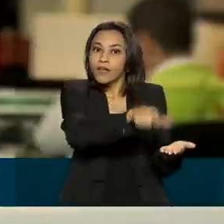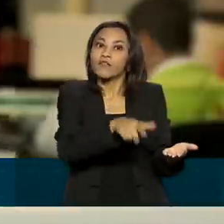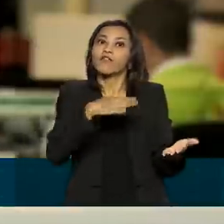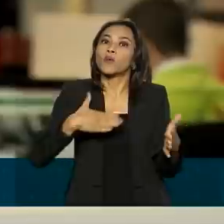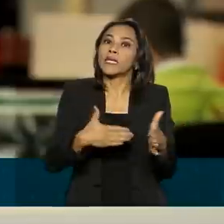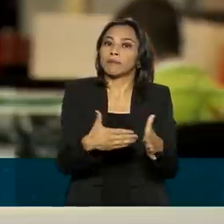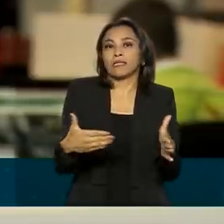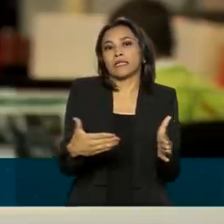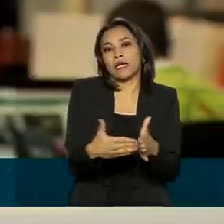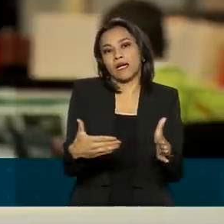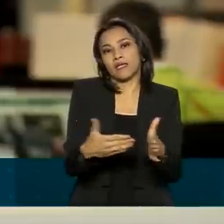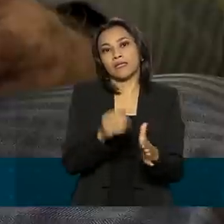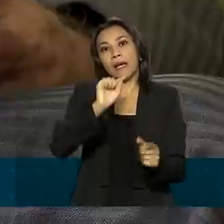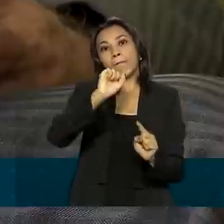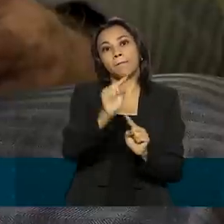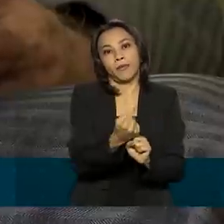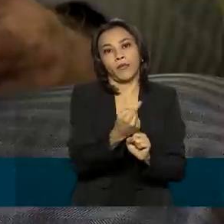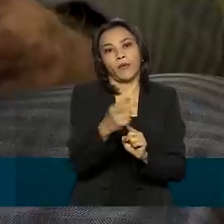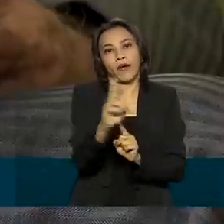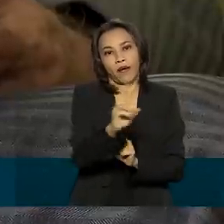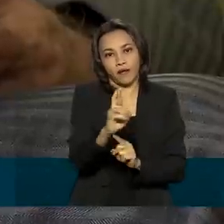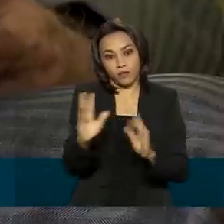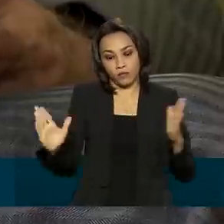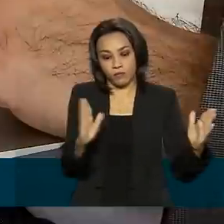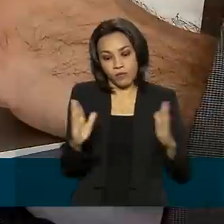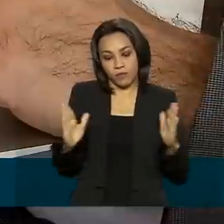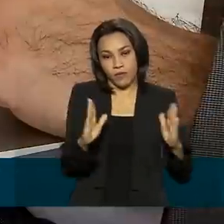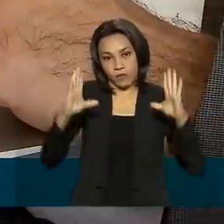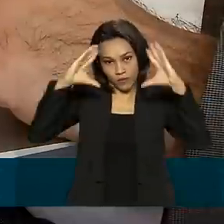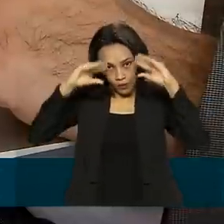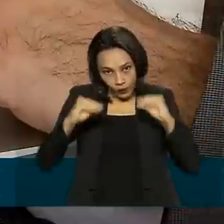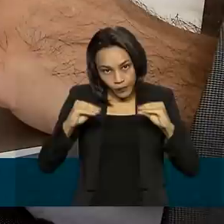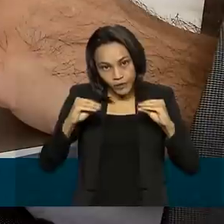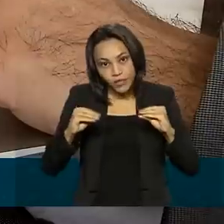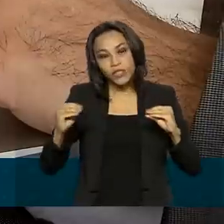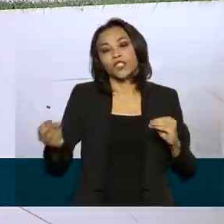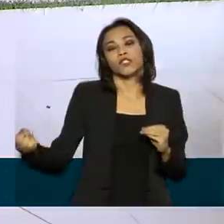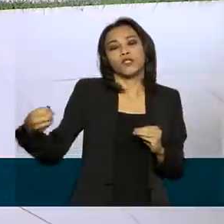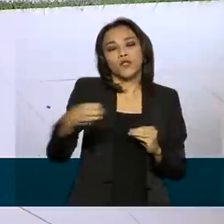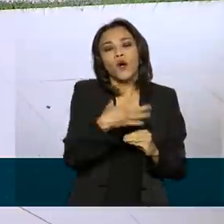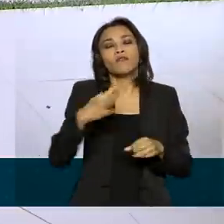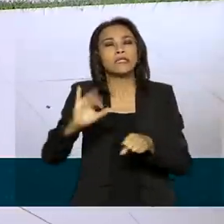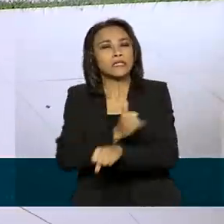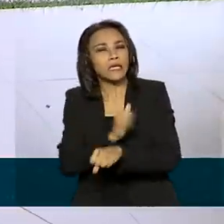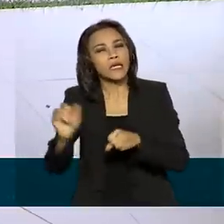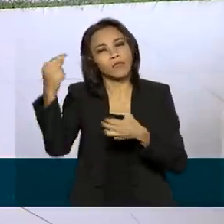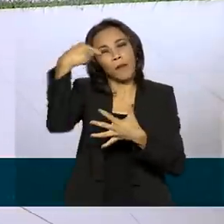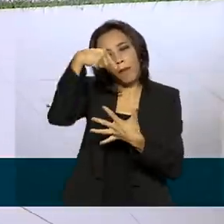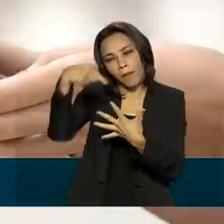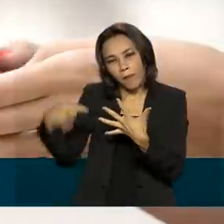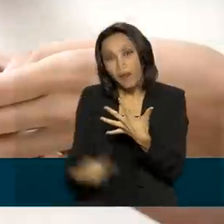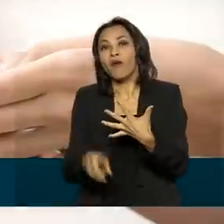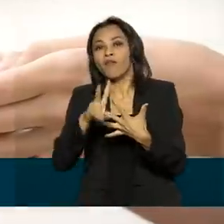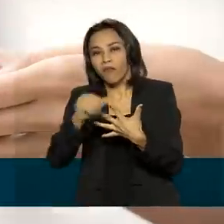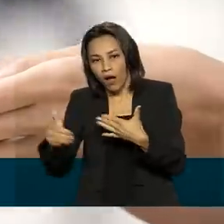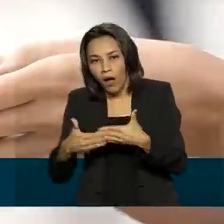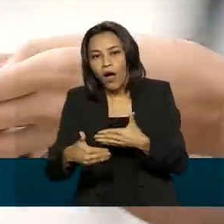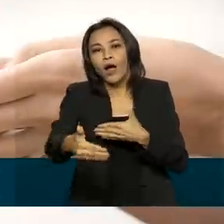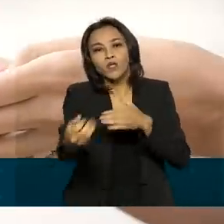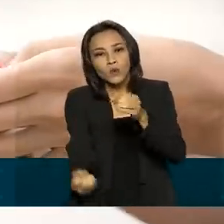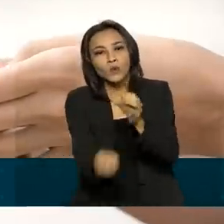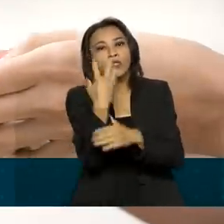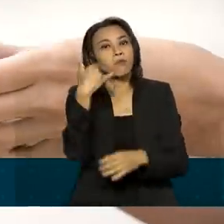limitadas a mil reais no período noturno. E novas iniciativas serão adotadas para reduzir